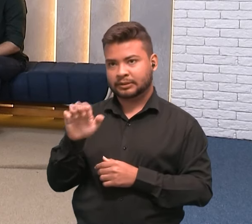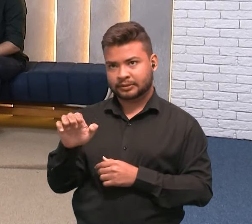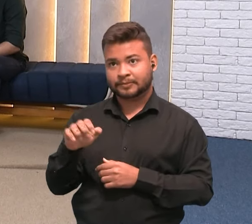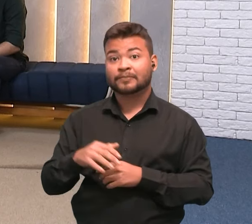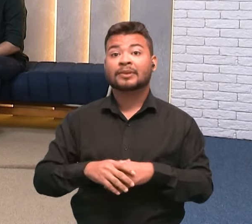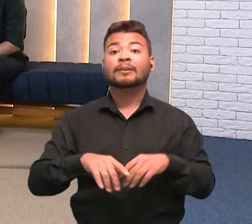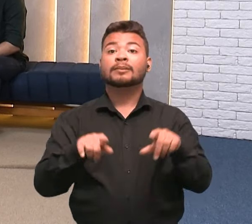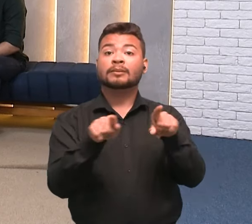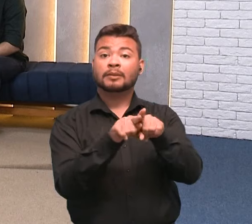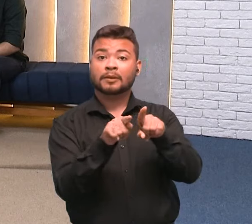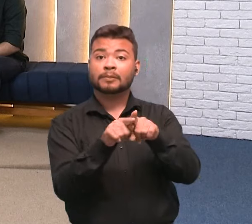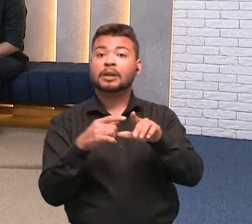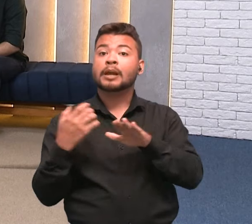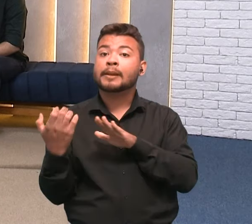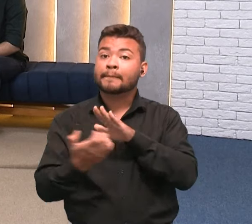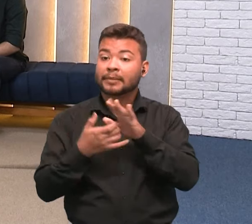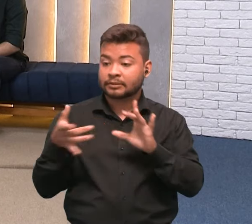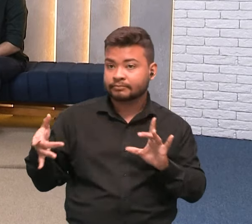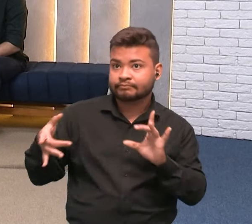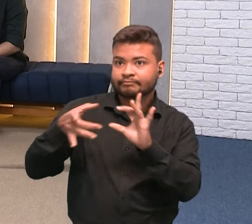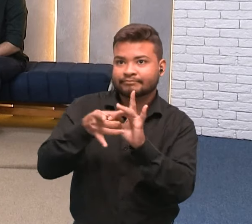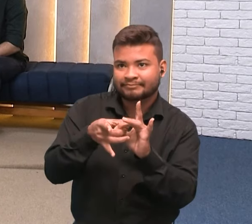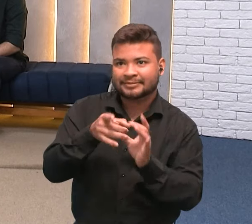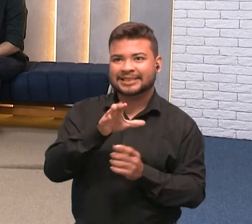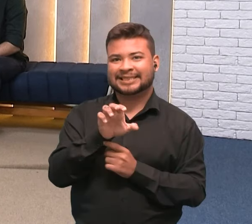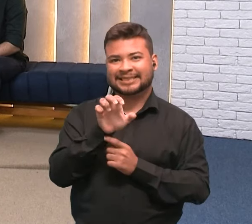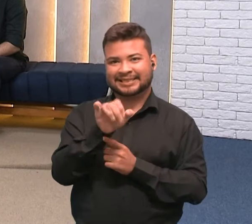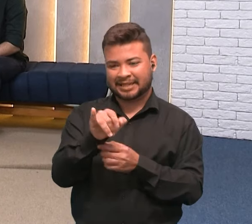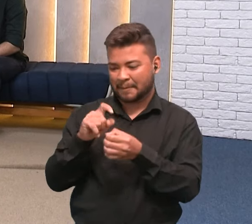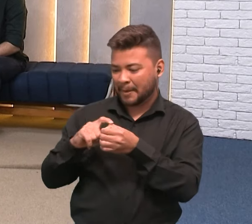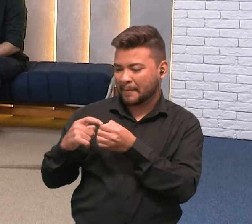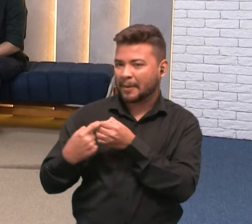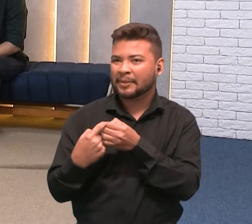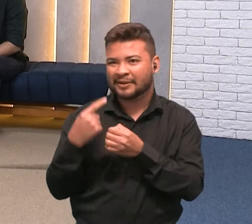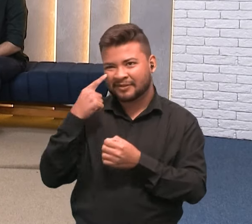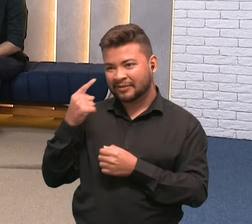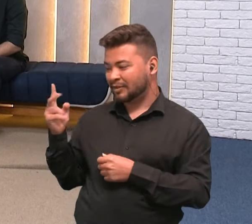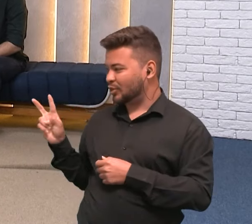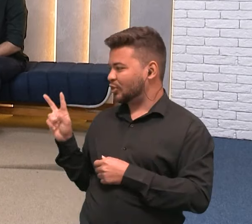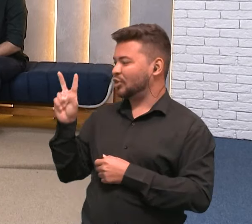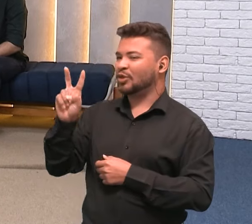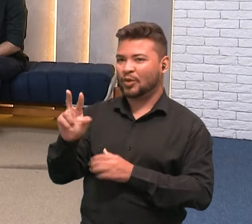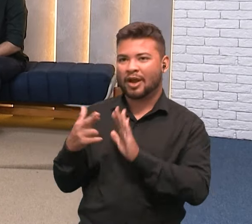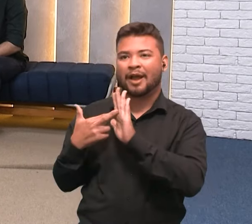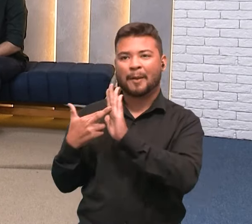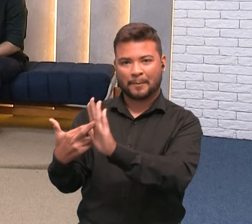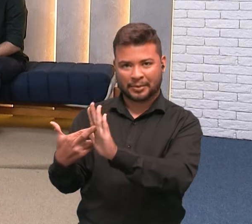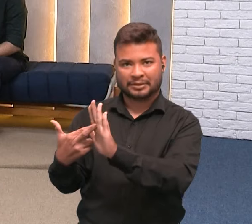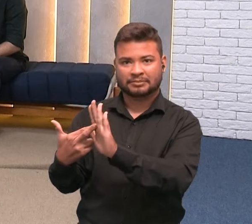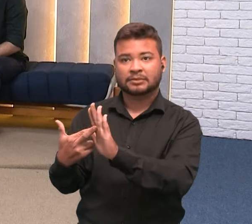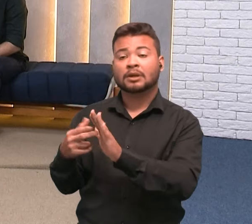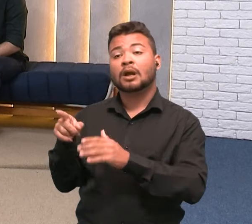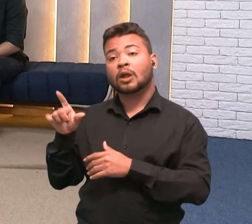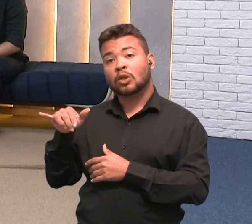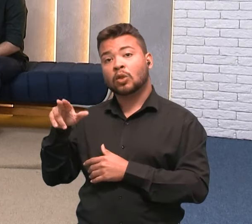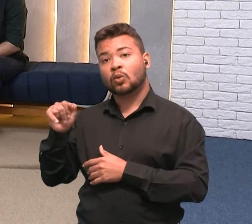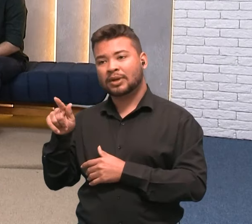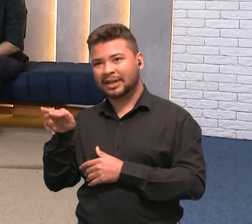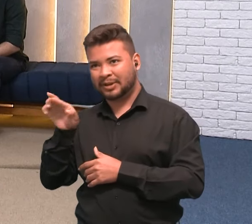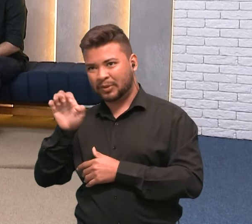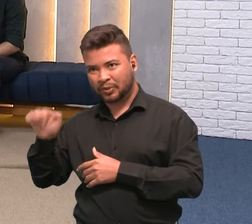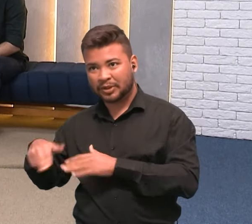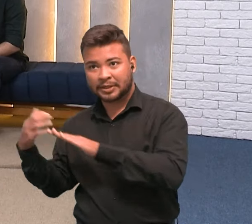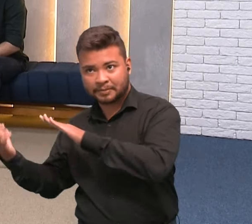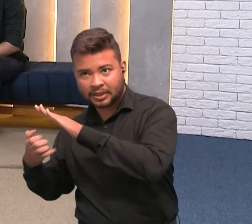que estão ligadas ao SEI, aqui representadas pela Bianca e pela Natália, que são fundadoras da Luna Green e também